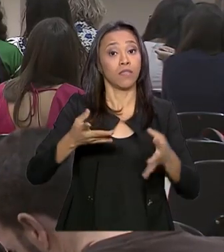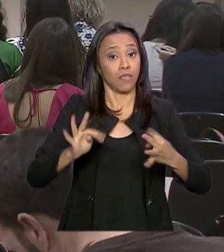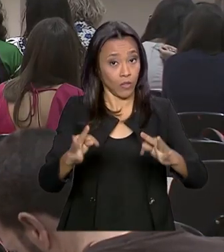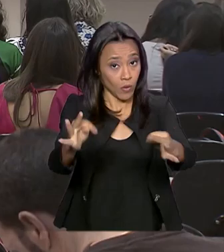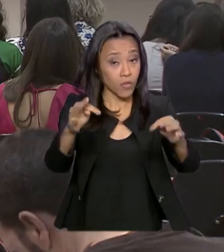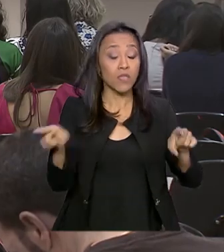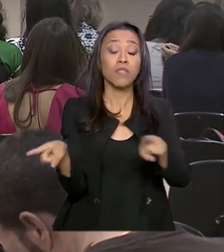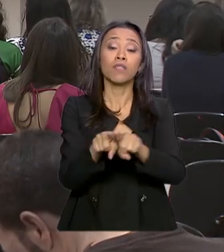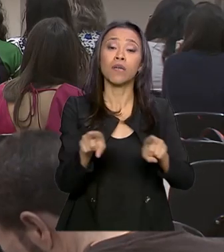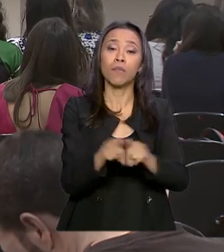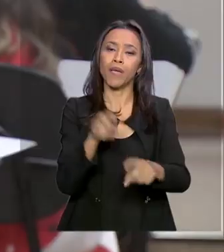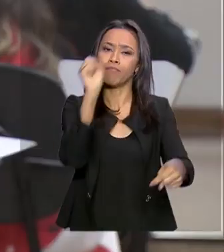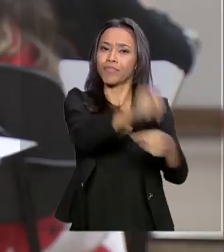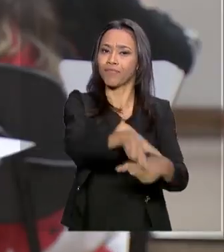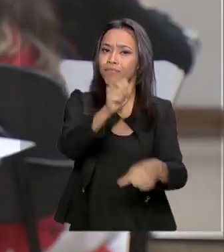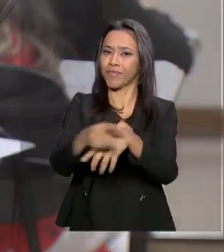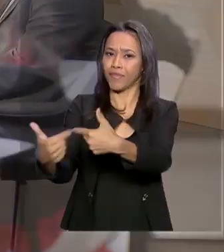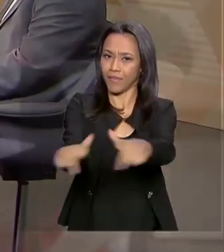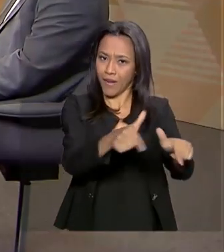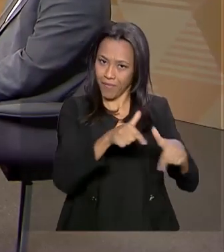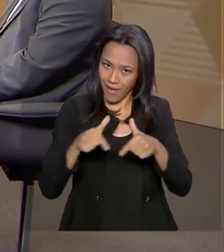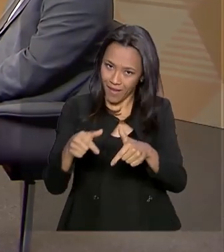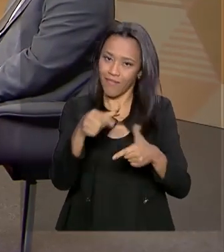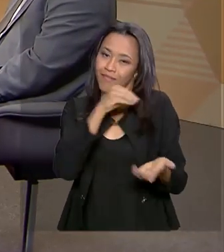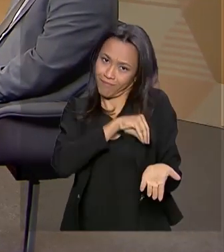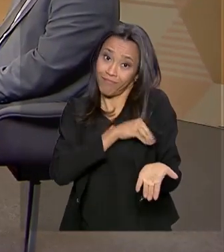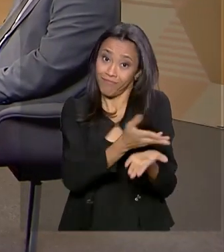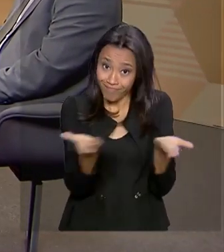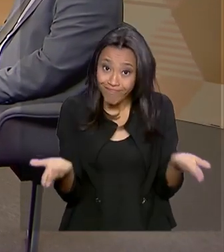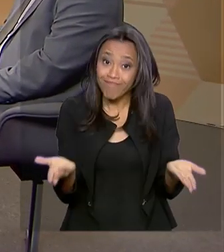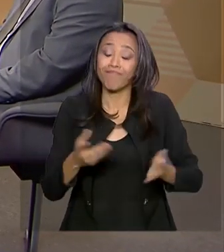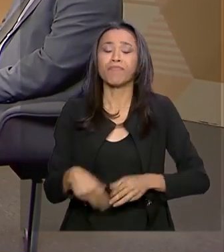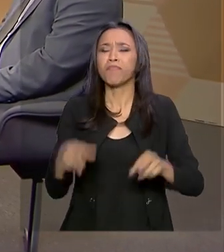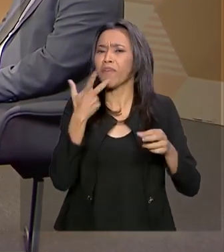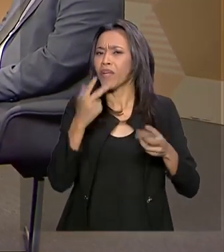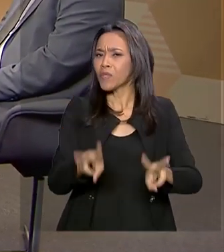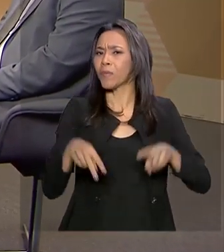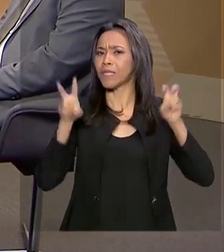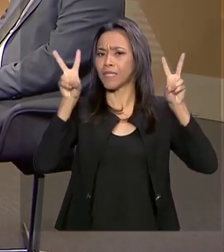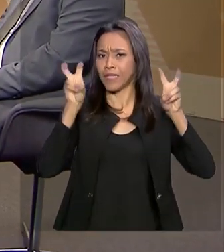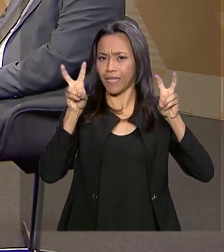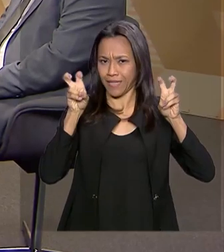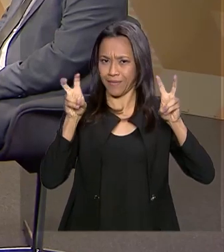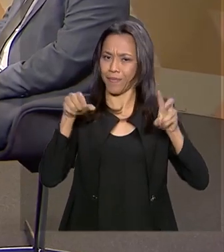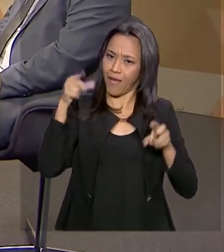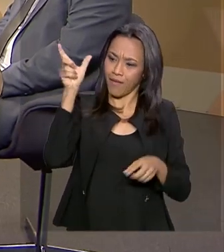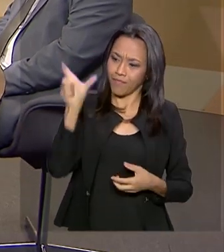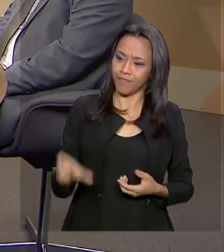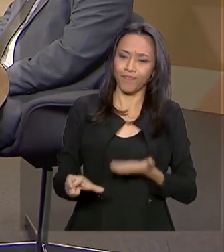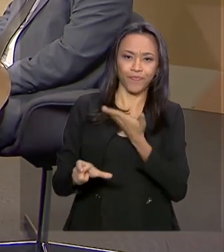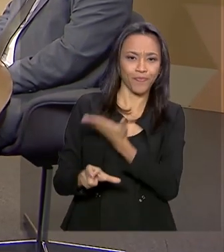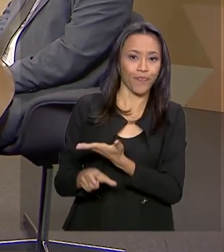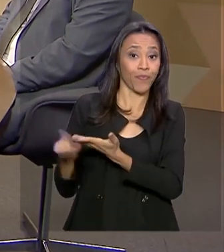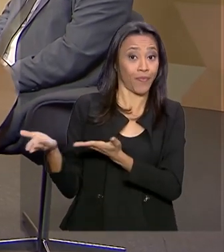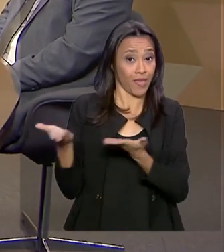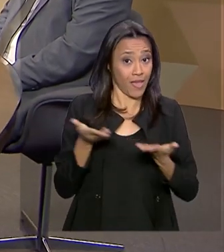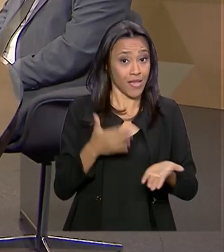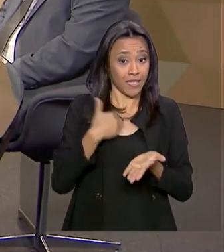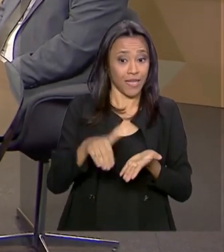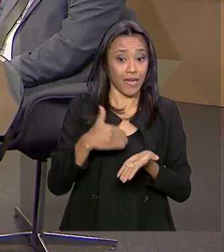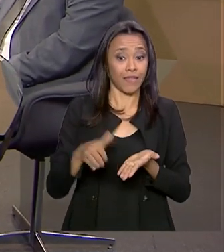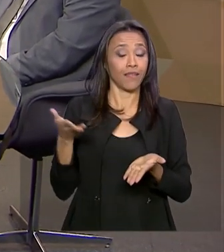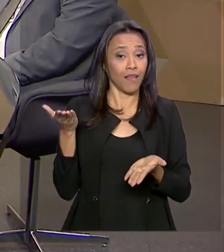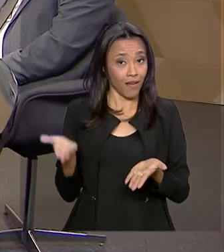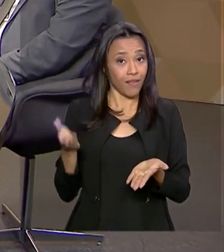e a geração de emprego e renda. Para falar sobre essa missão, eu recebo hoje o secretário de Educação Superior do